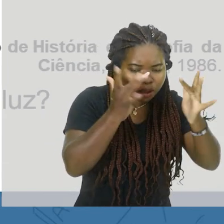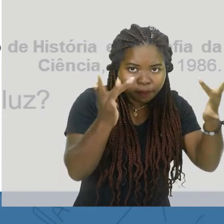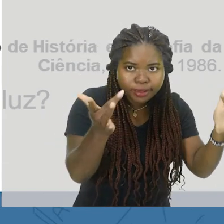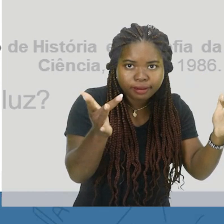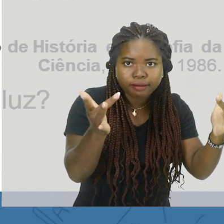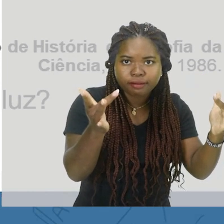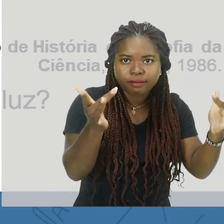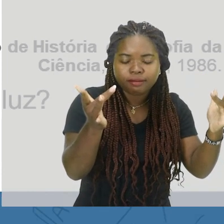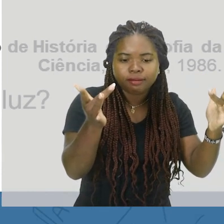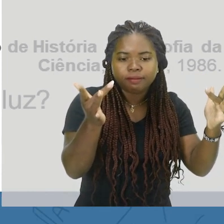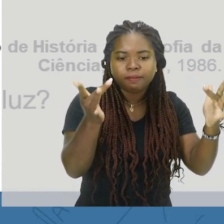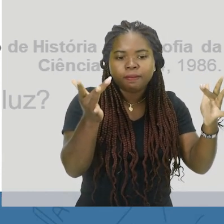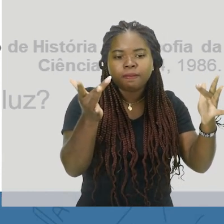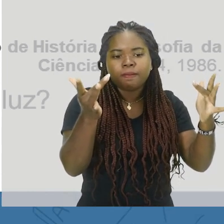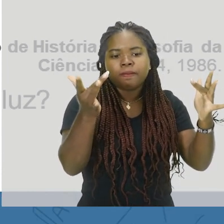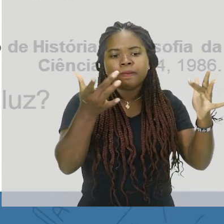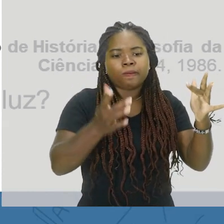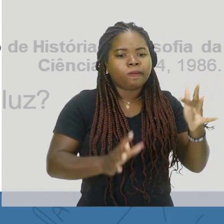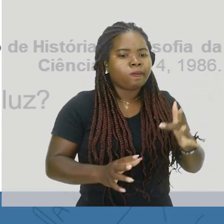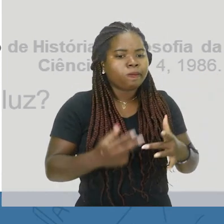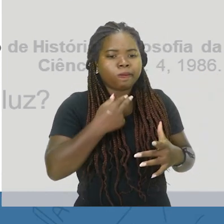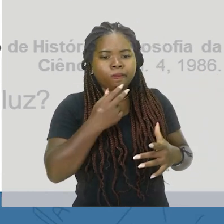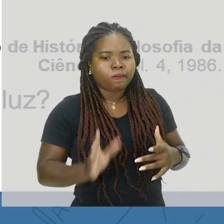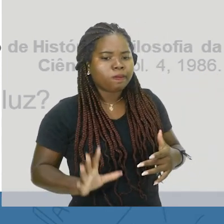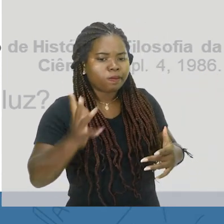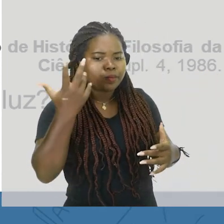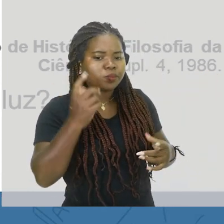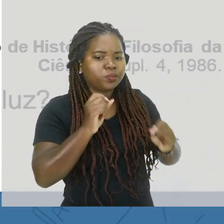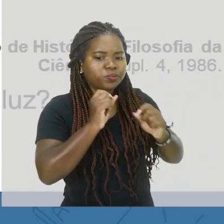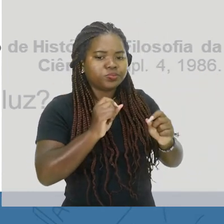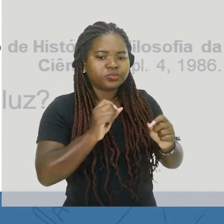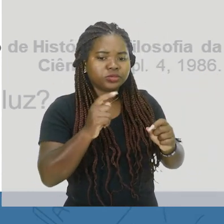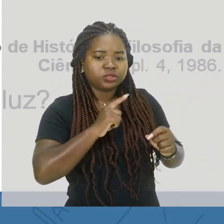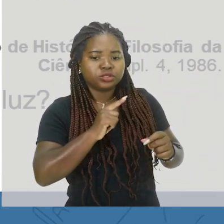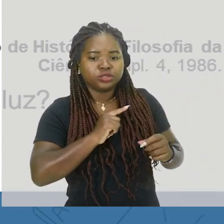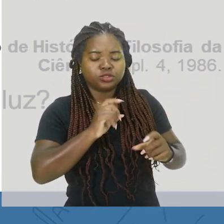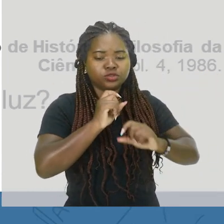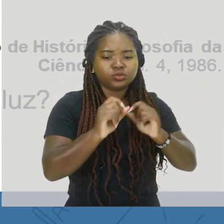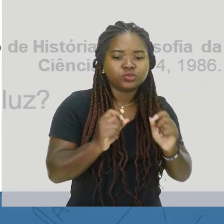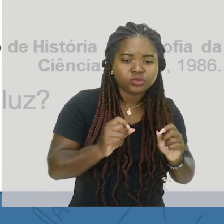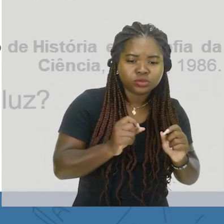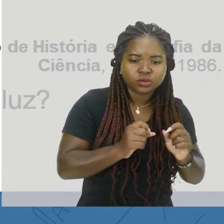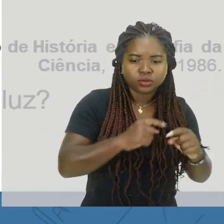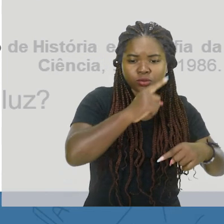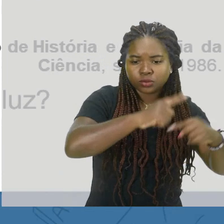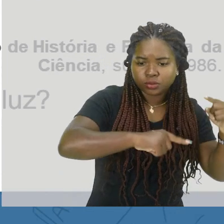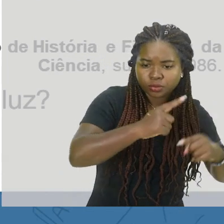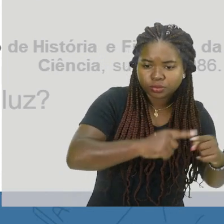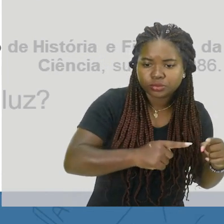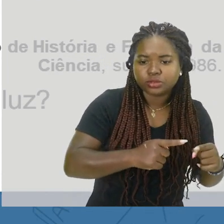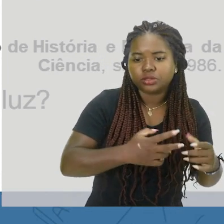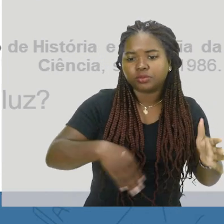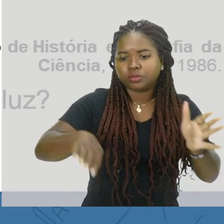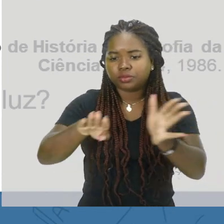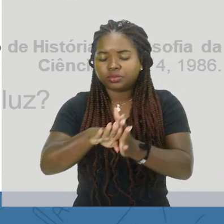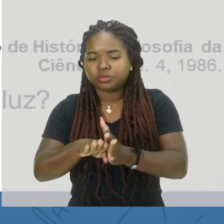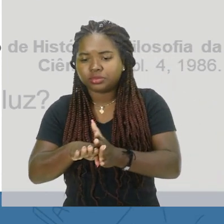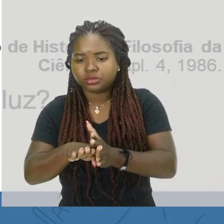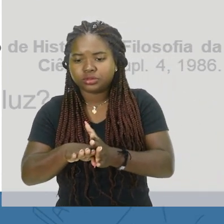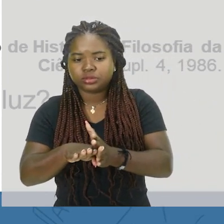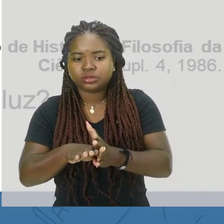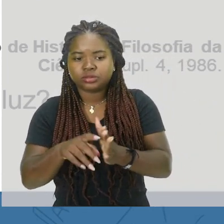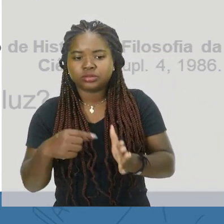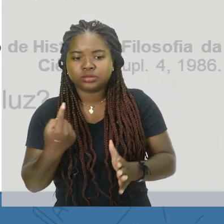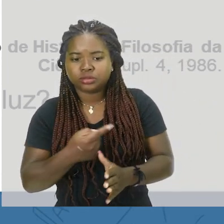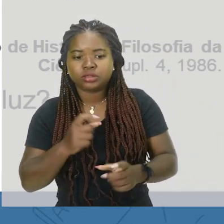poderia ocorrer pelo transporte de uma matéria que venha do objeto até nós, como uma